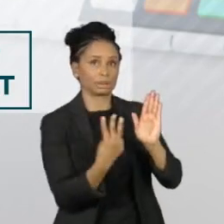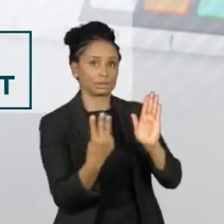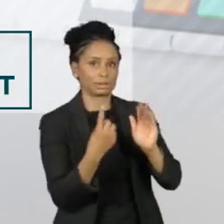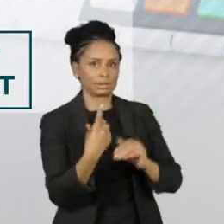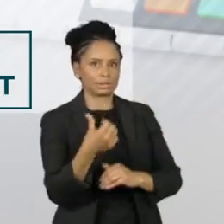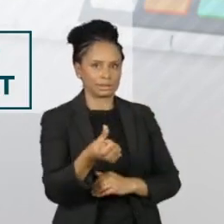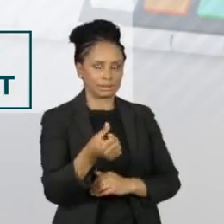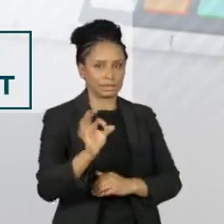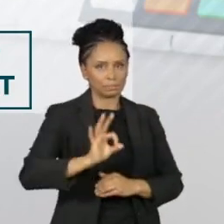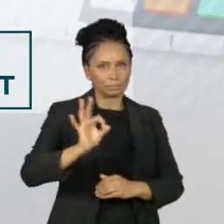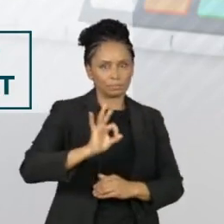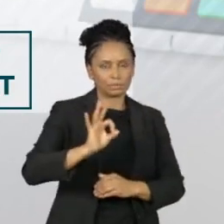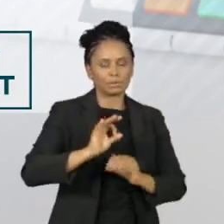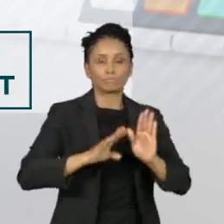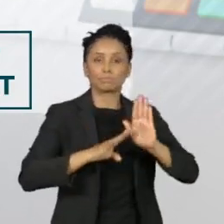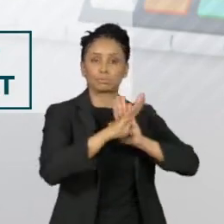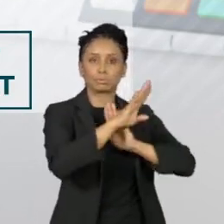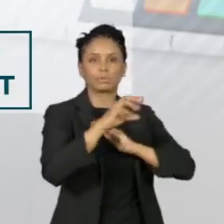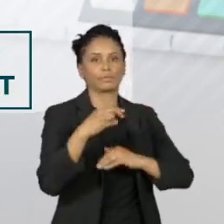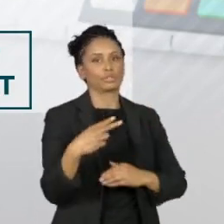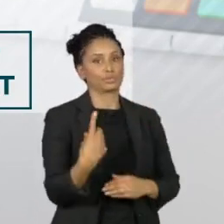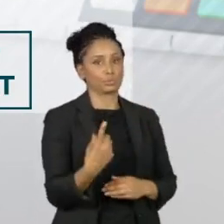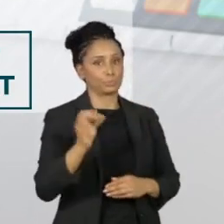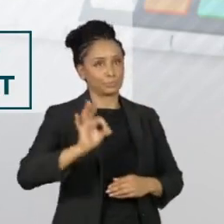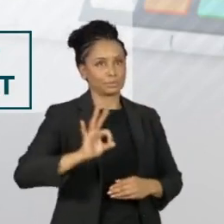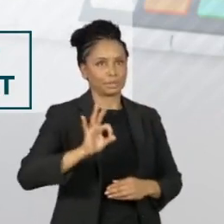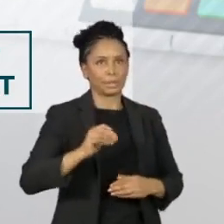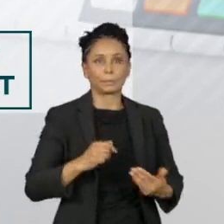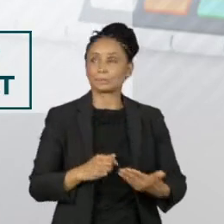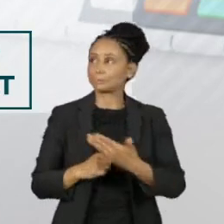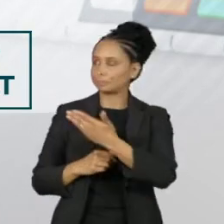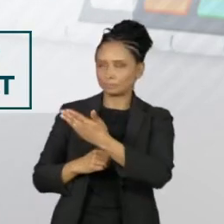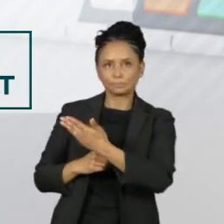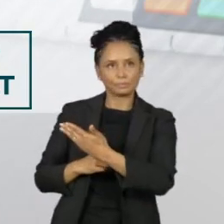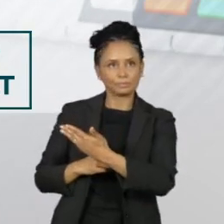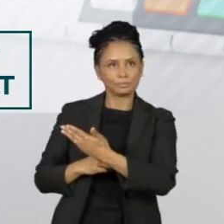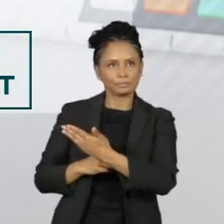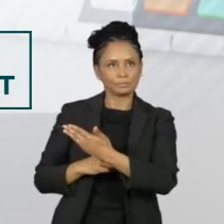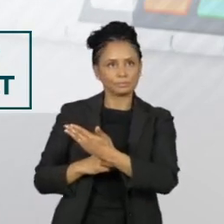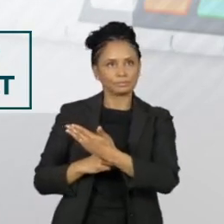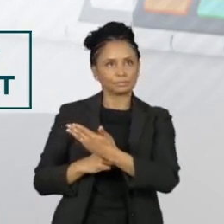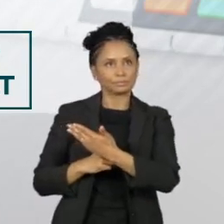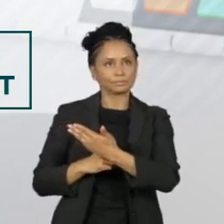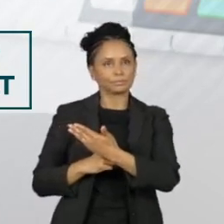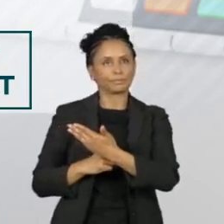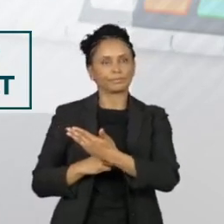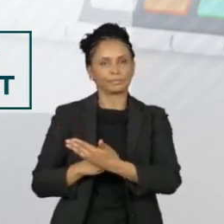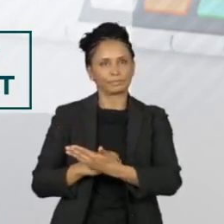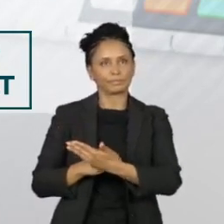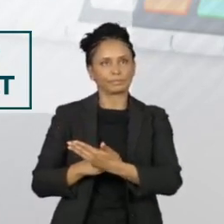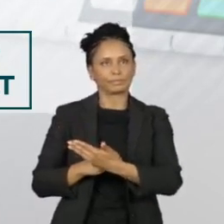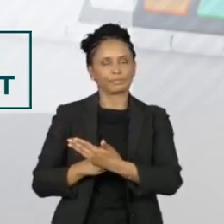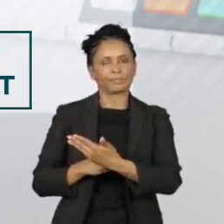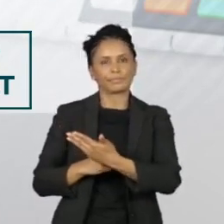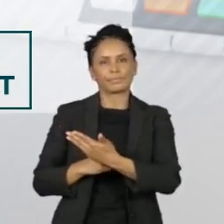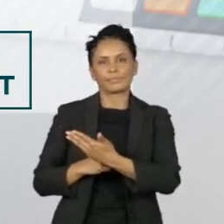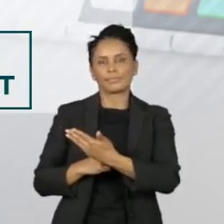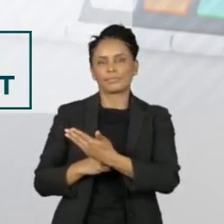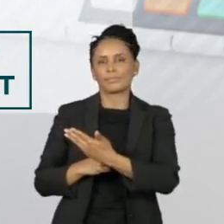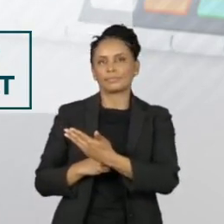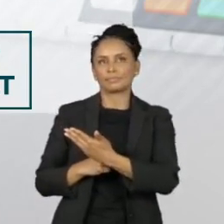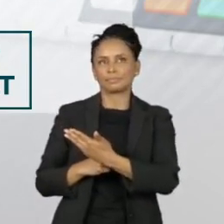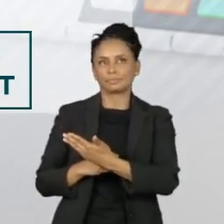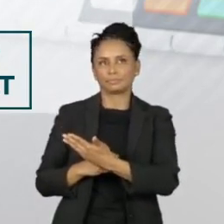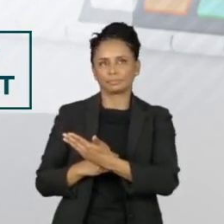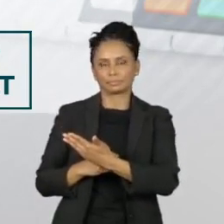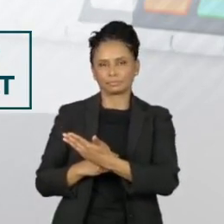16% e cresceu para 21. Vinícius Poit, do Novo, Altino Júlio, do PSTU, Carol Vigliar, do Unidade Popular